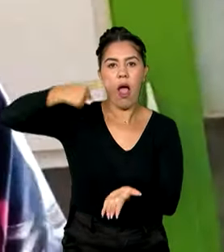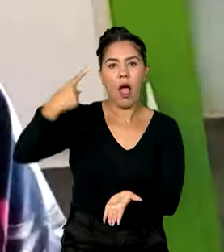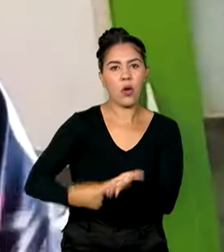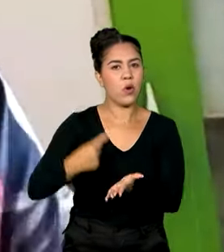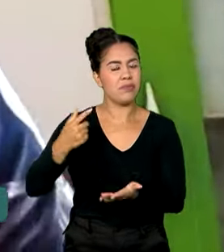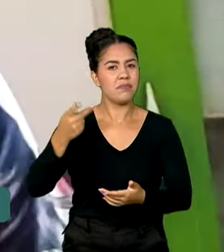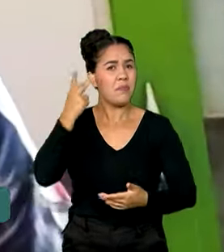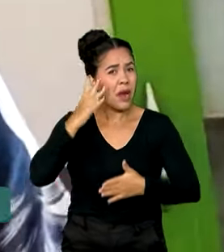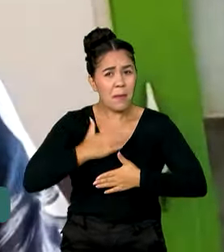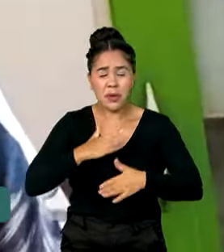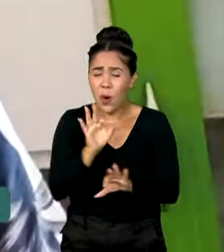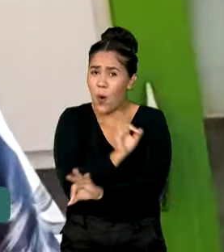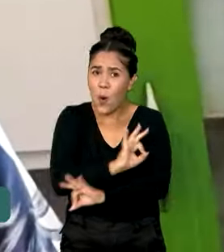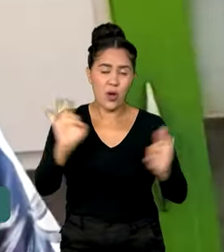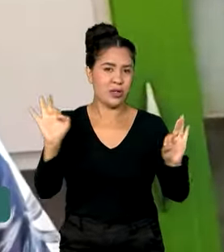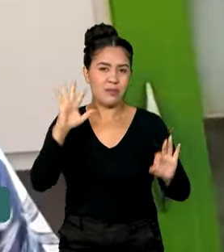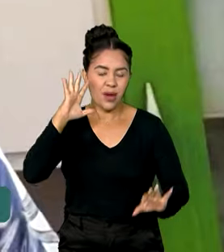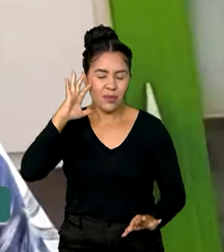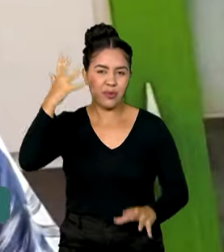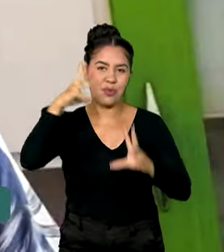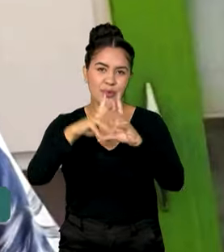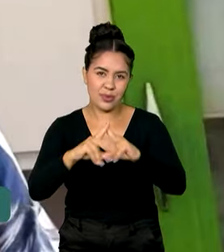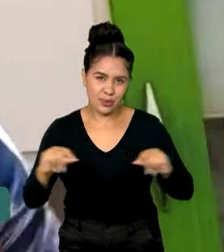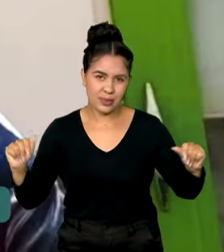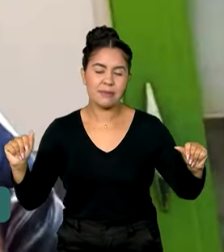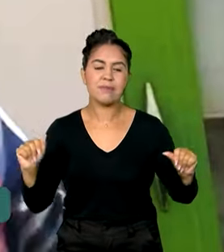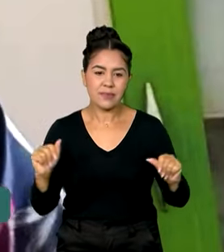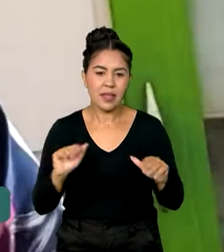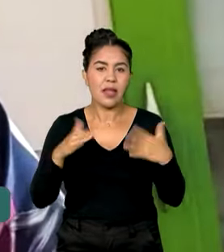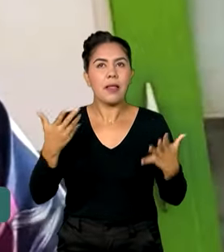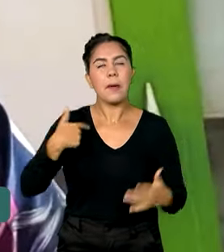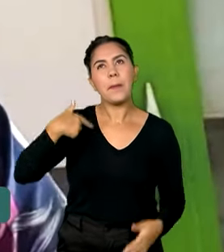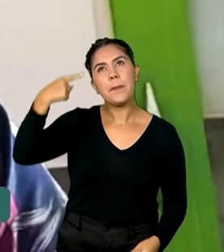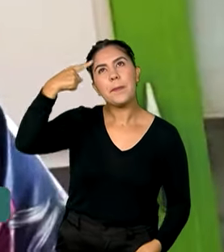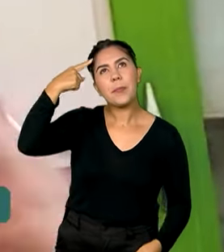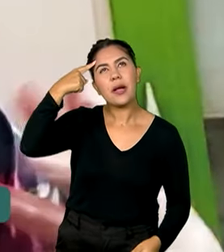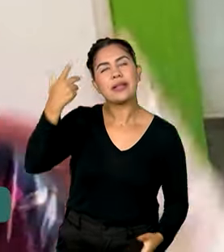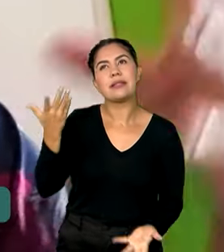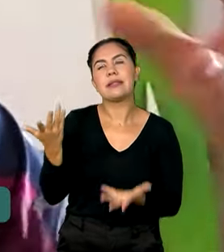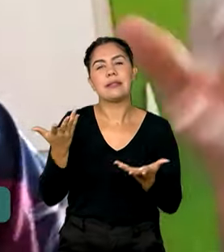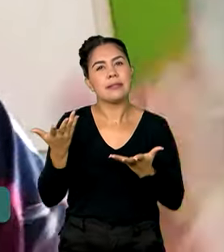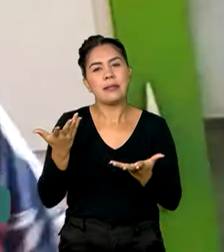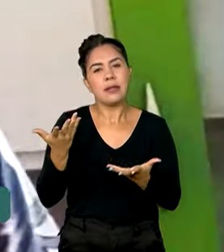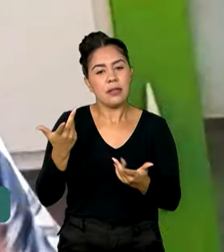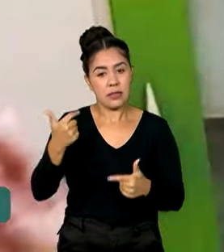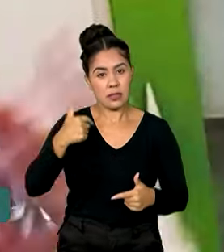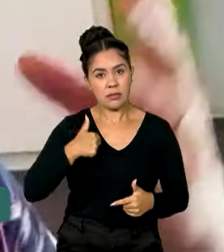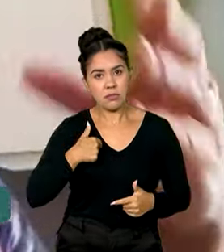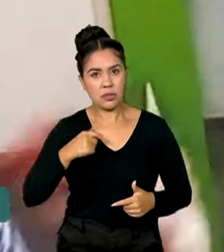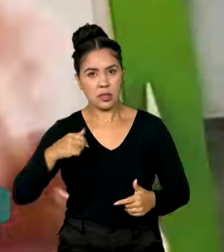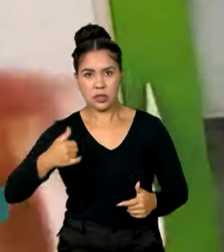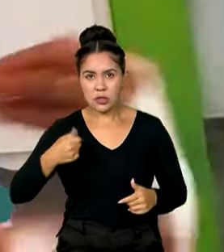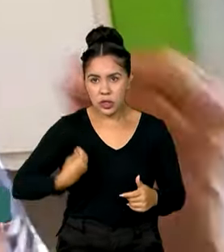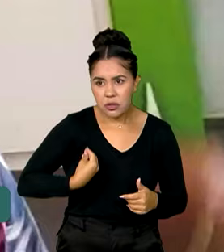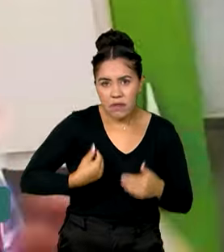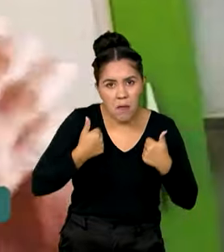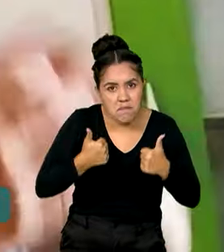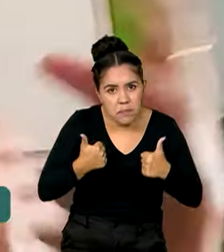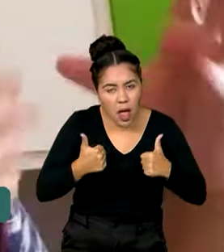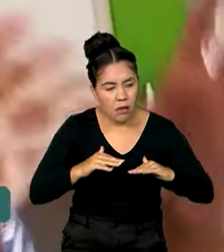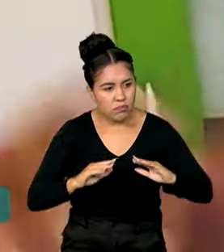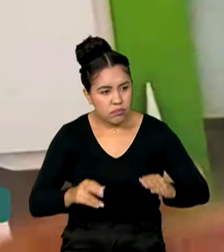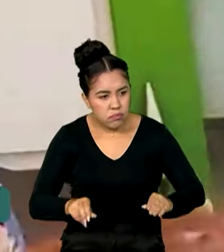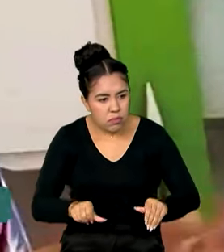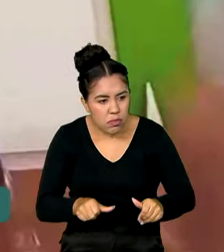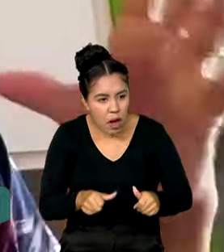ótimo. Foi mais do que bom. Entendeu? E eu penso assim, quando eu tiver mais estabelecido e essa tempestade